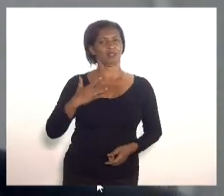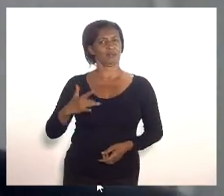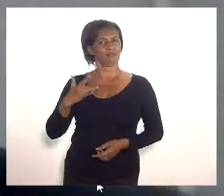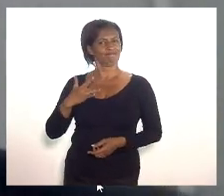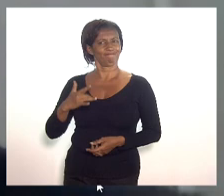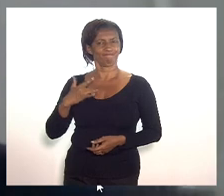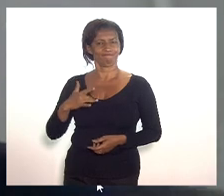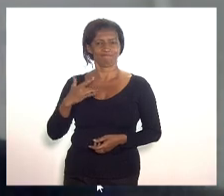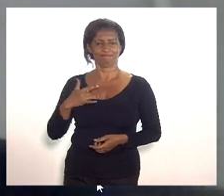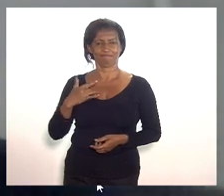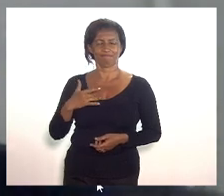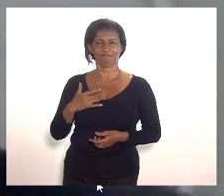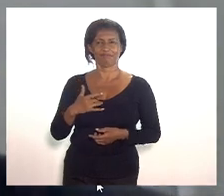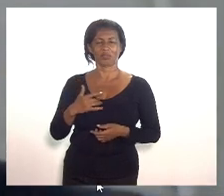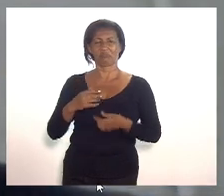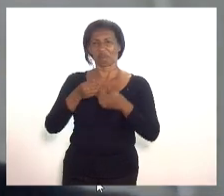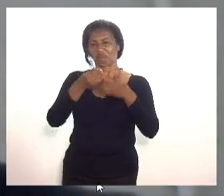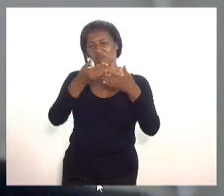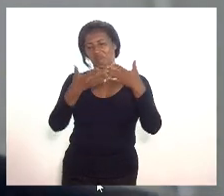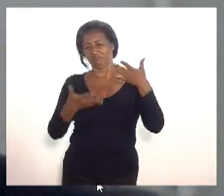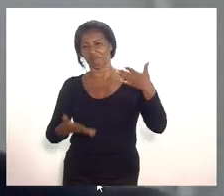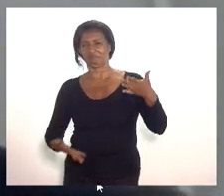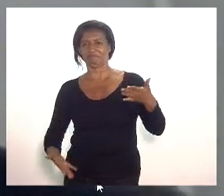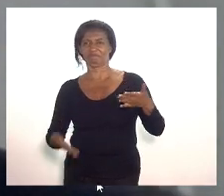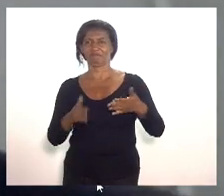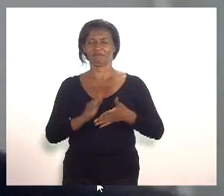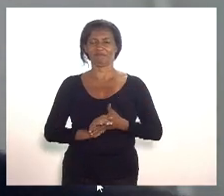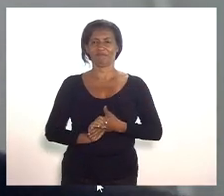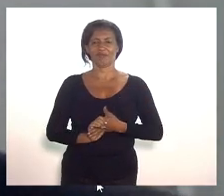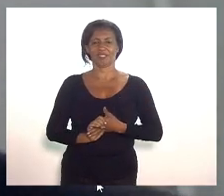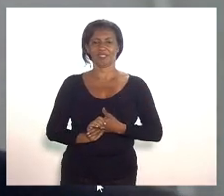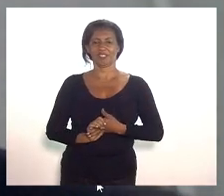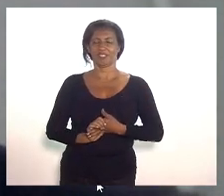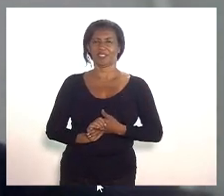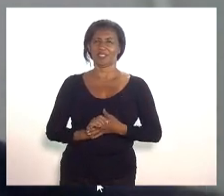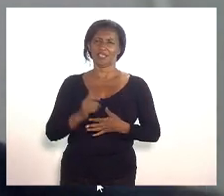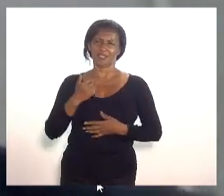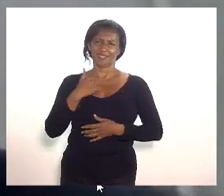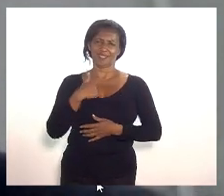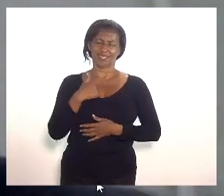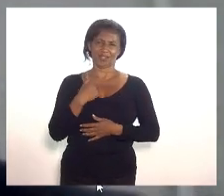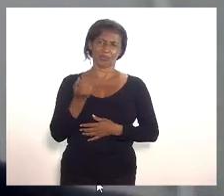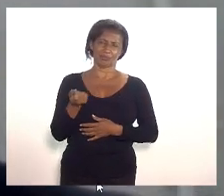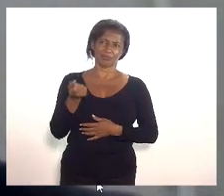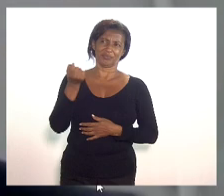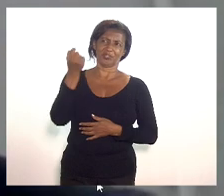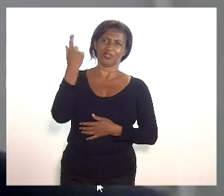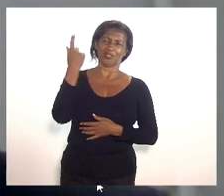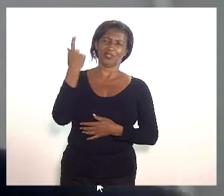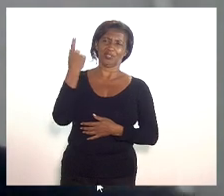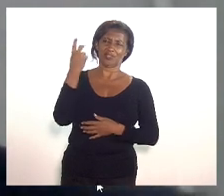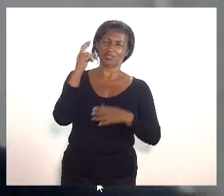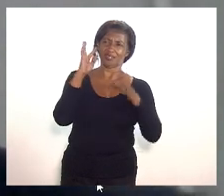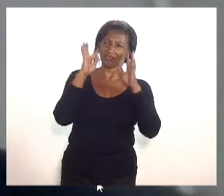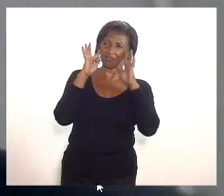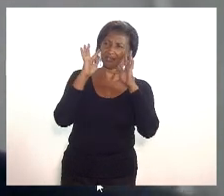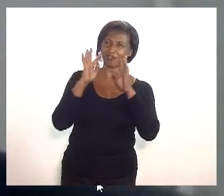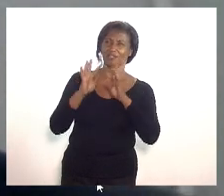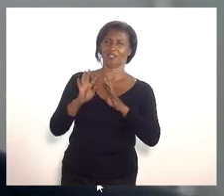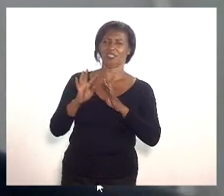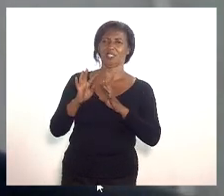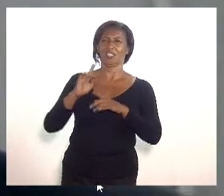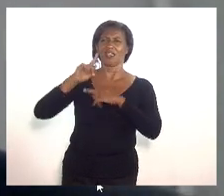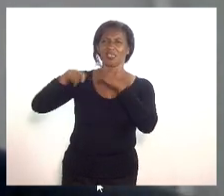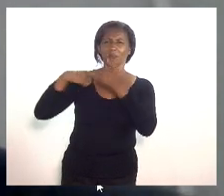isso foi tudo por água abaixo e aí me causa muita estranheza depois de uma tentativa